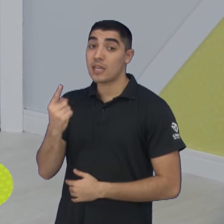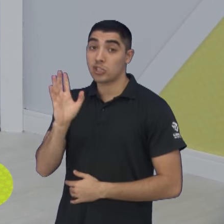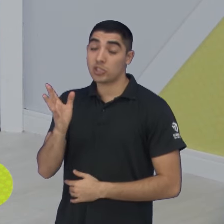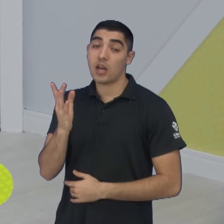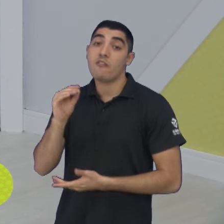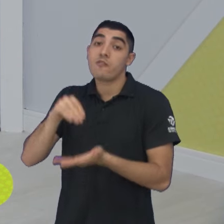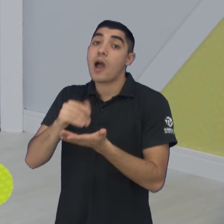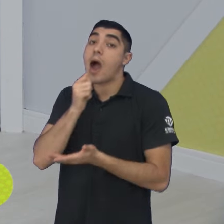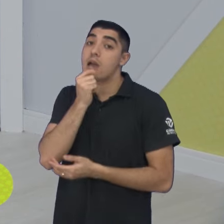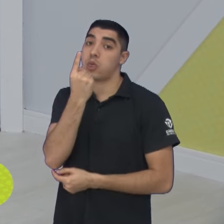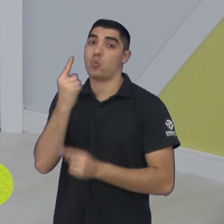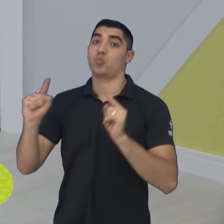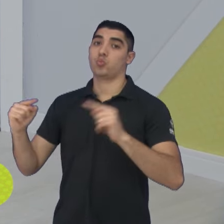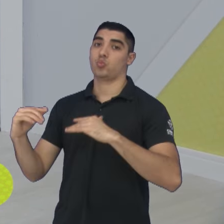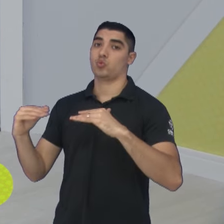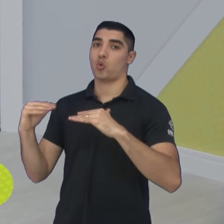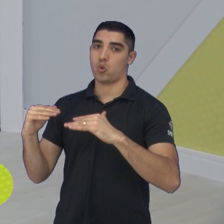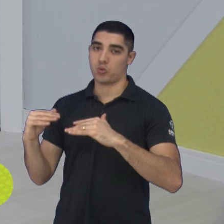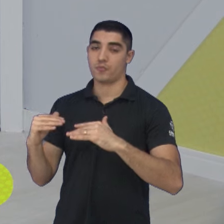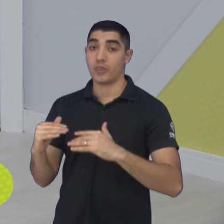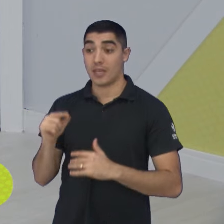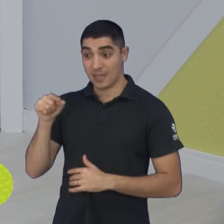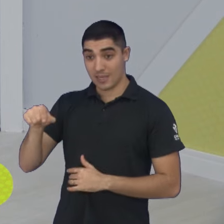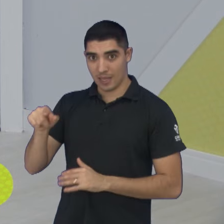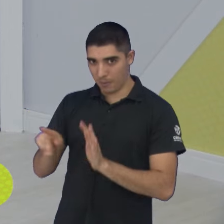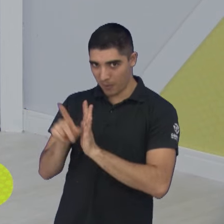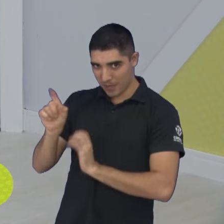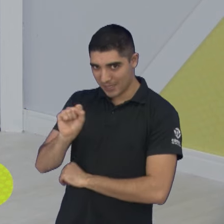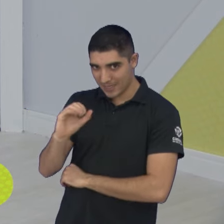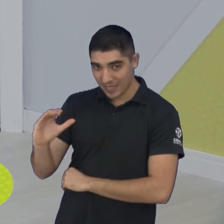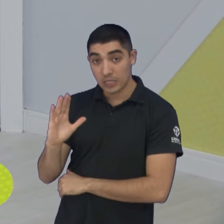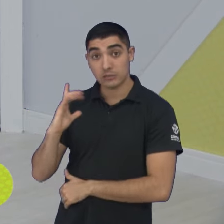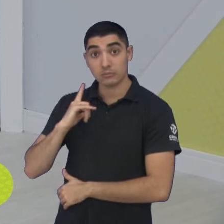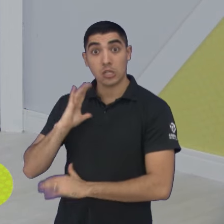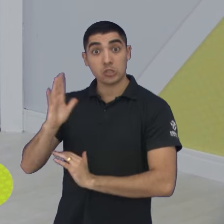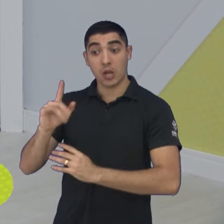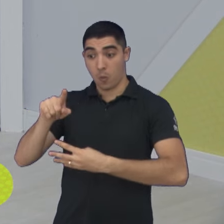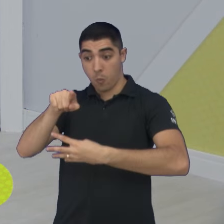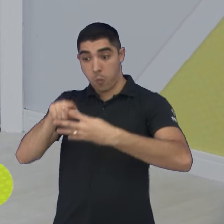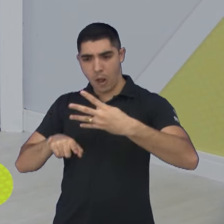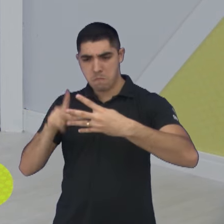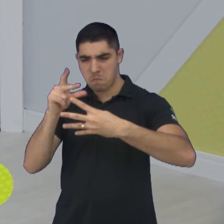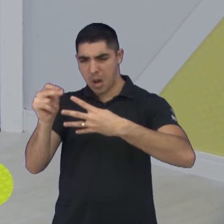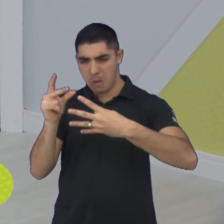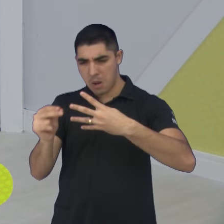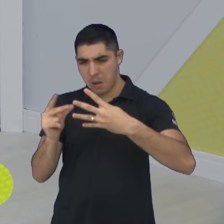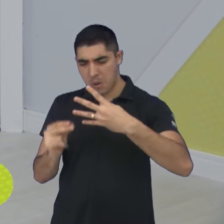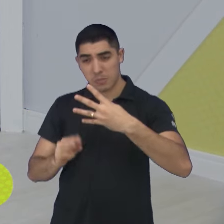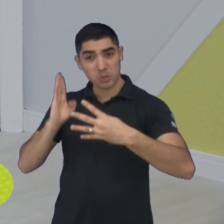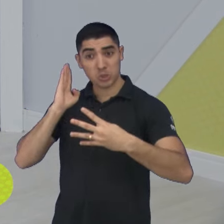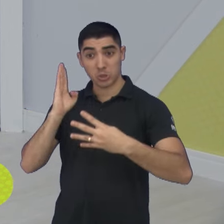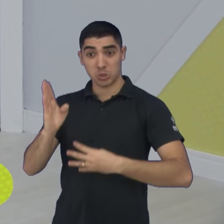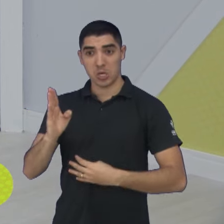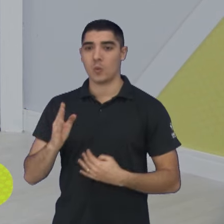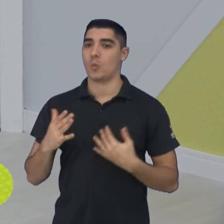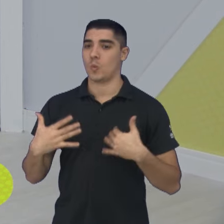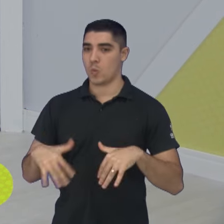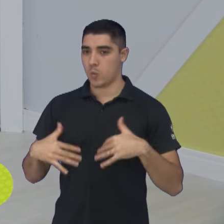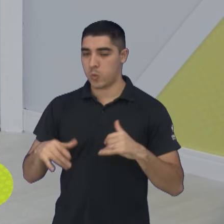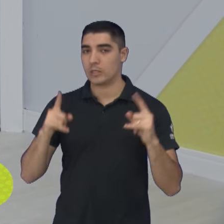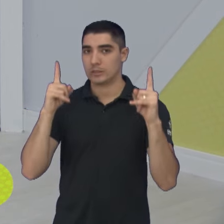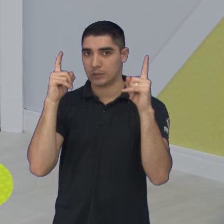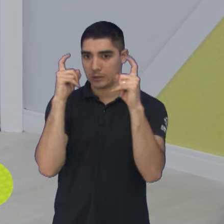E olha só, o time de Santa Catarina vem de quatro vitórias seguidas na competição. Jogo duro, jogo complicado,